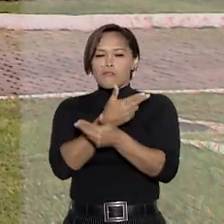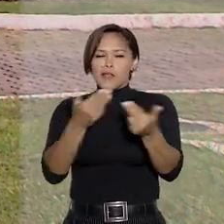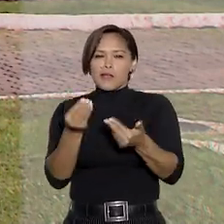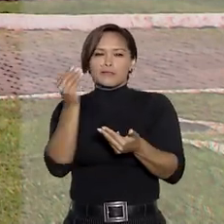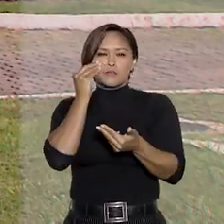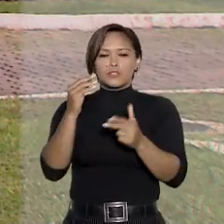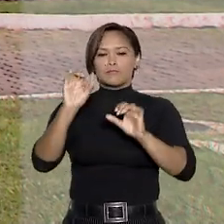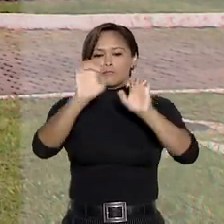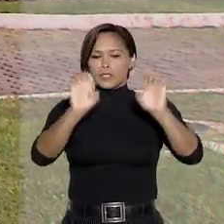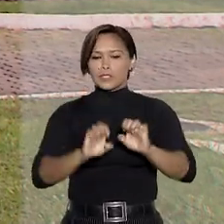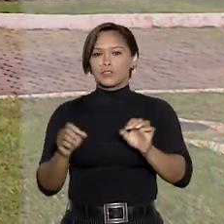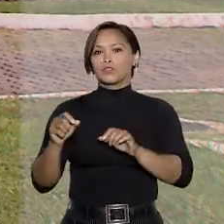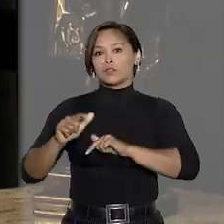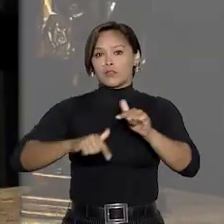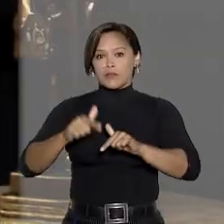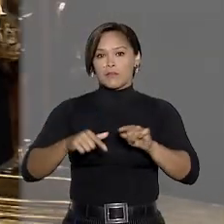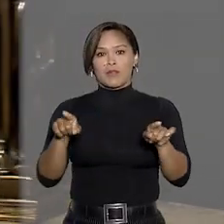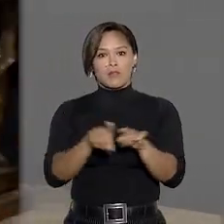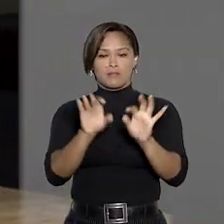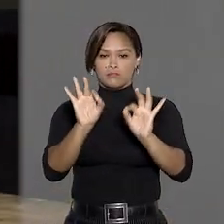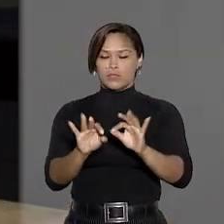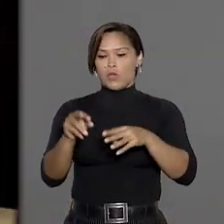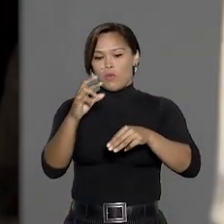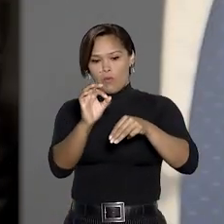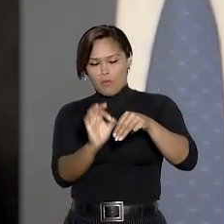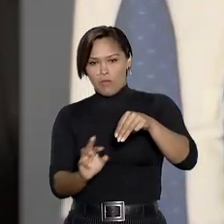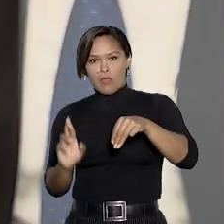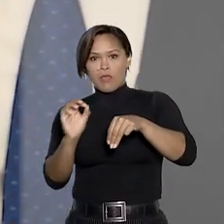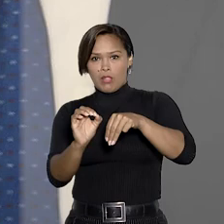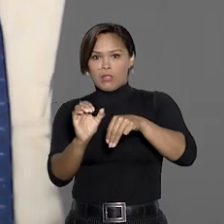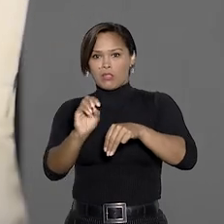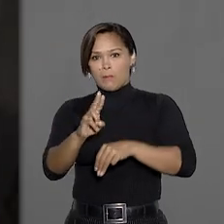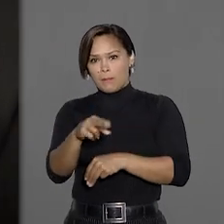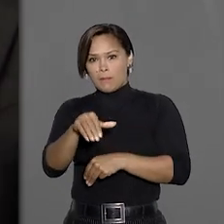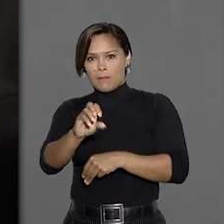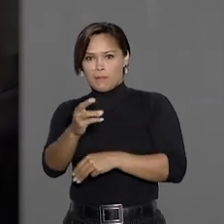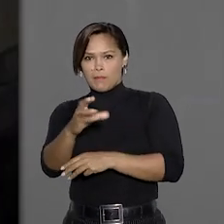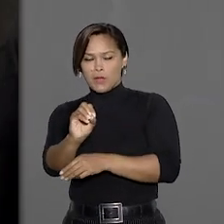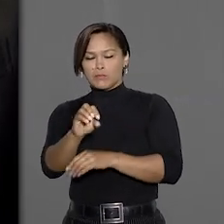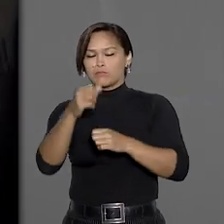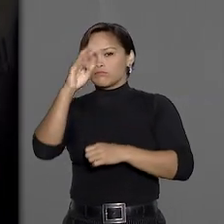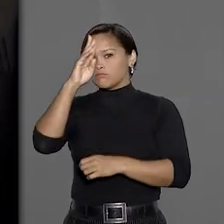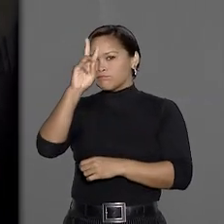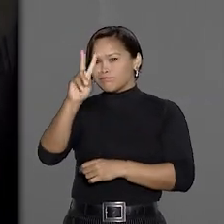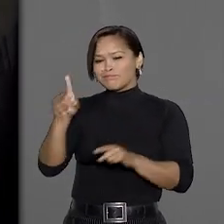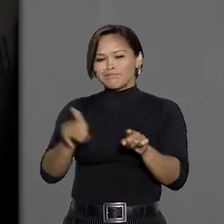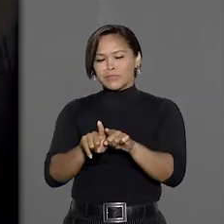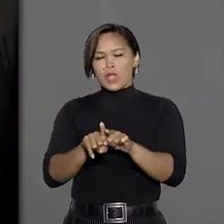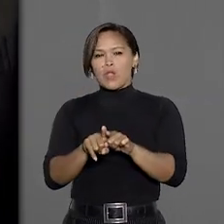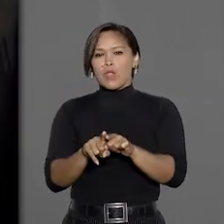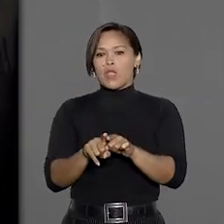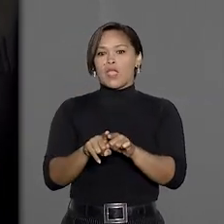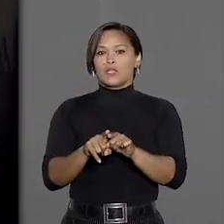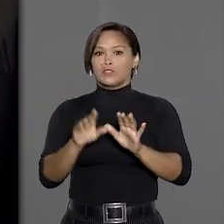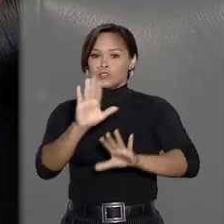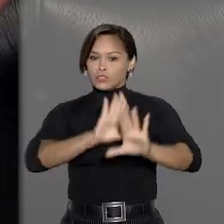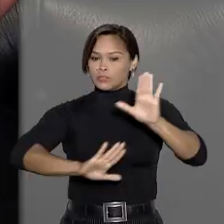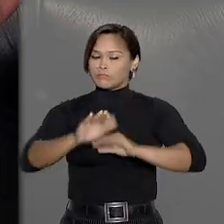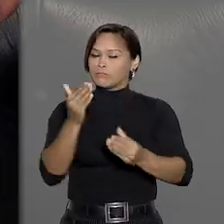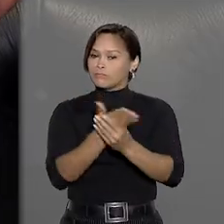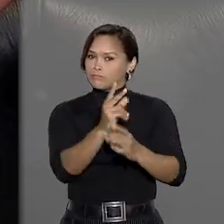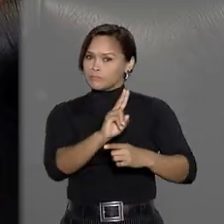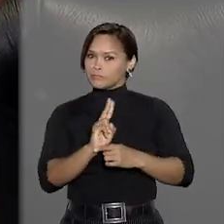governo para a reestruturação da carreira. O relator, ministro Mauro Campbel Marques, ressaltou que a decisão é de caráter cautelar